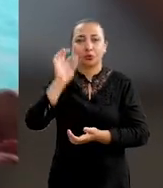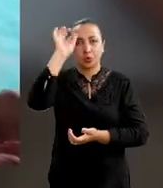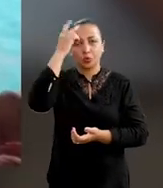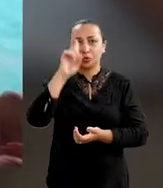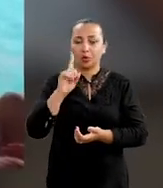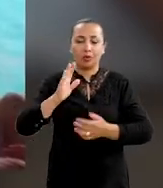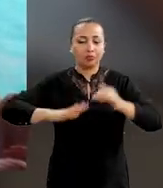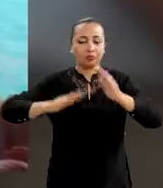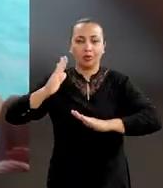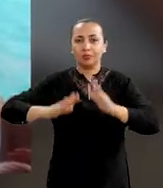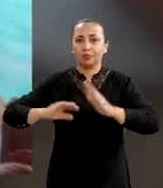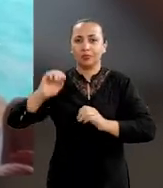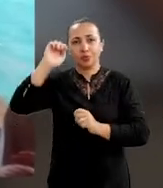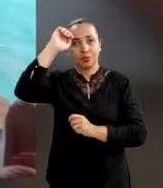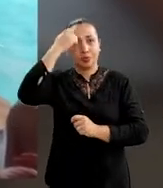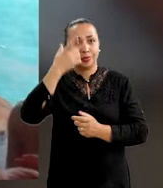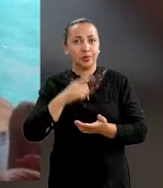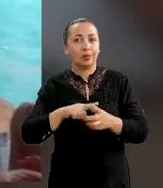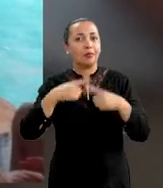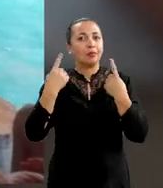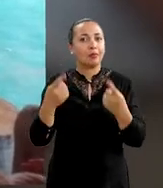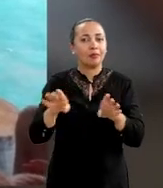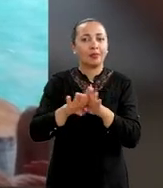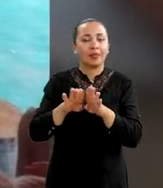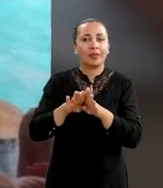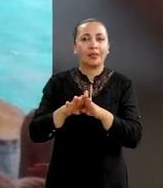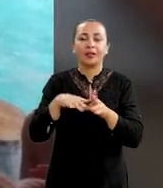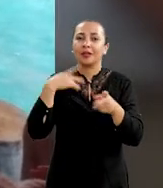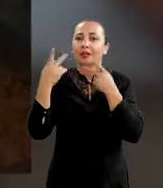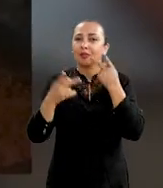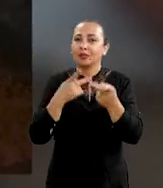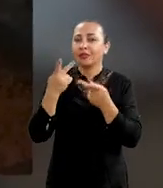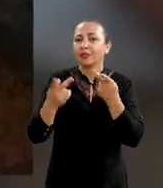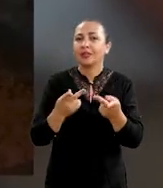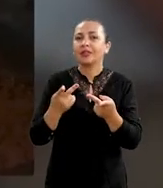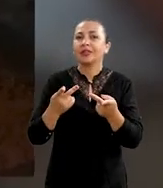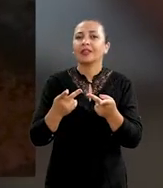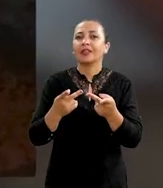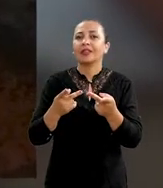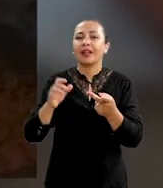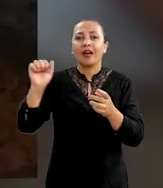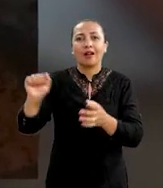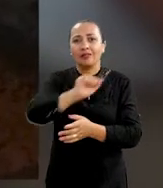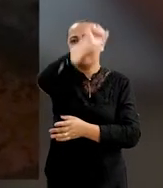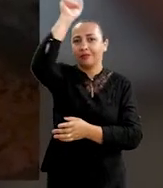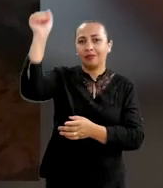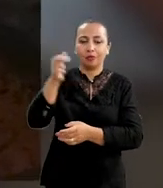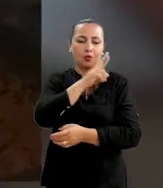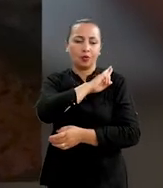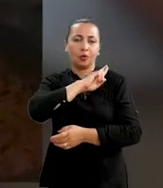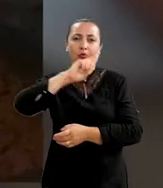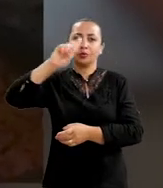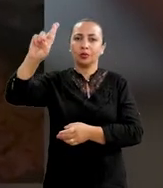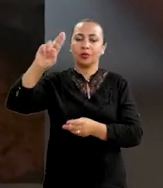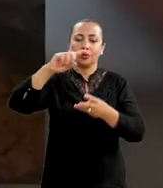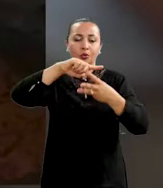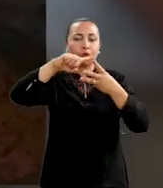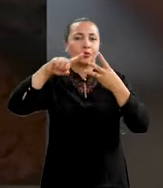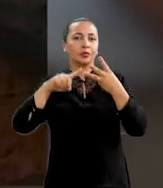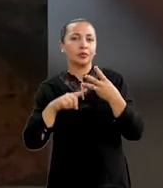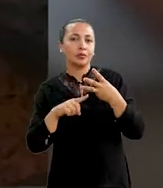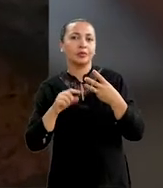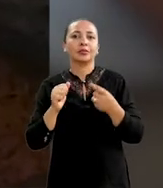Não só do tambor de crioula, mas das manifestações afro-religiosas dos três